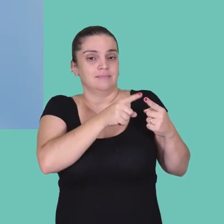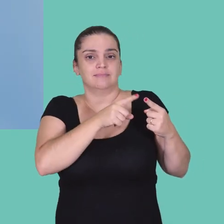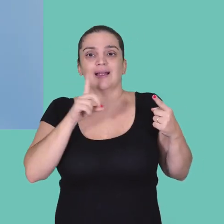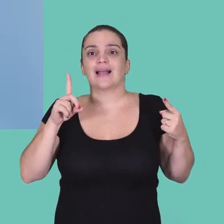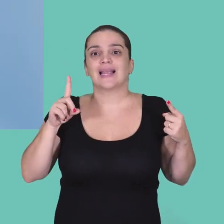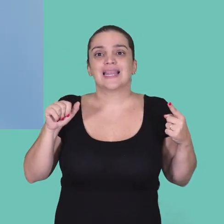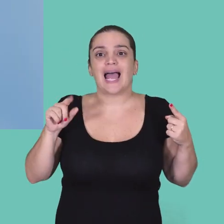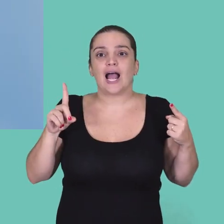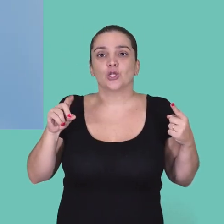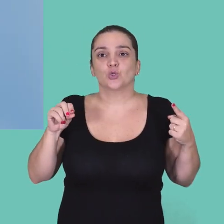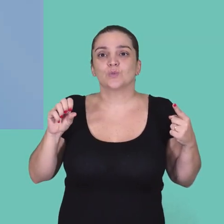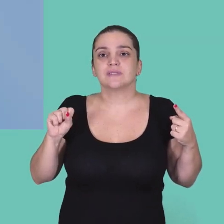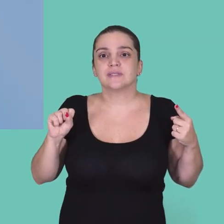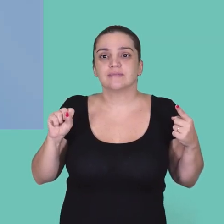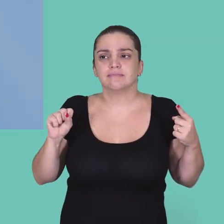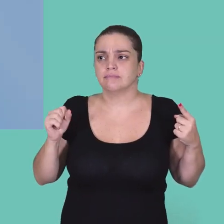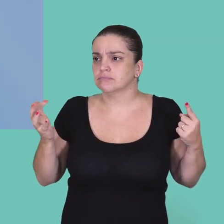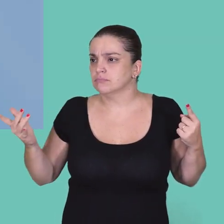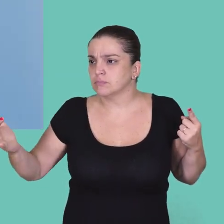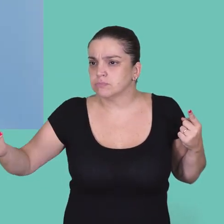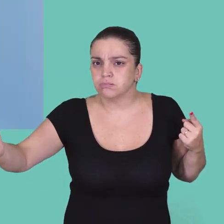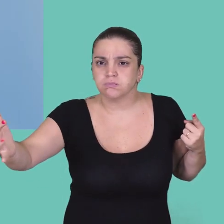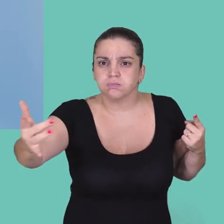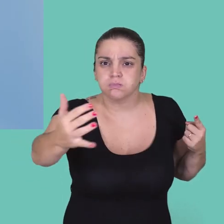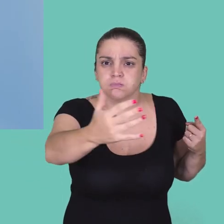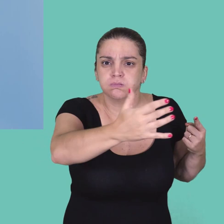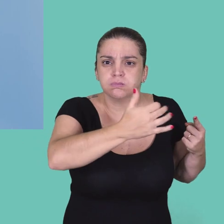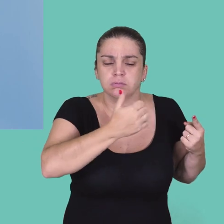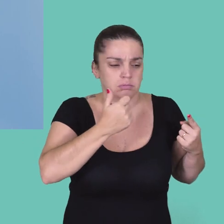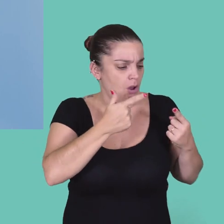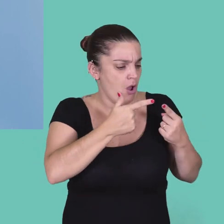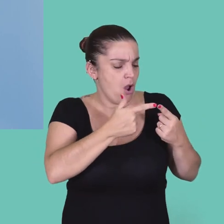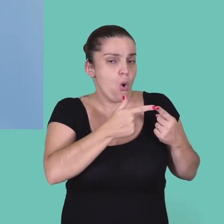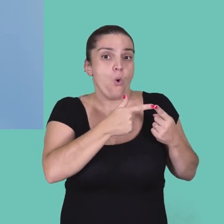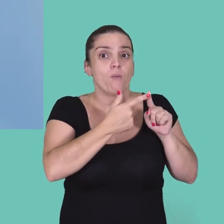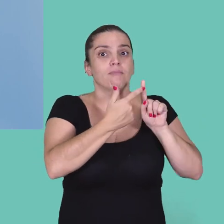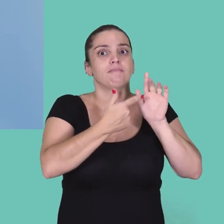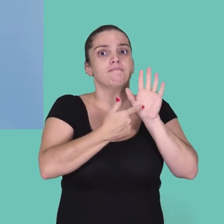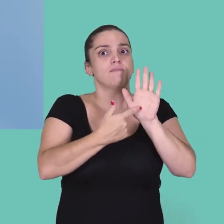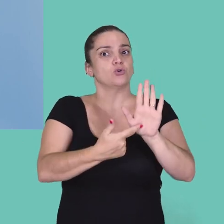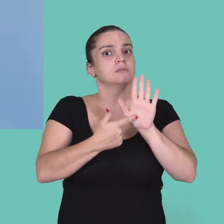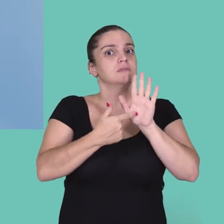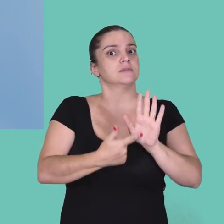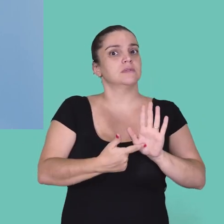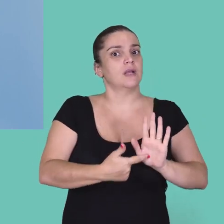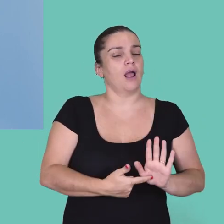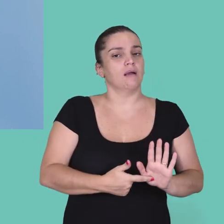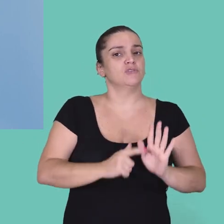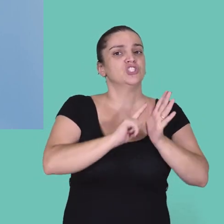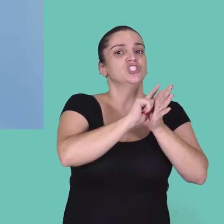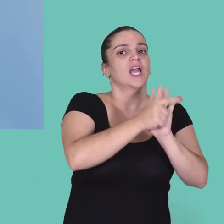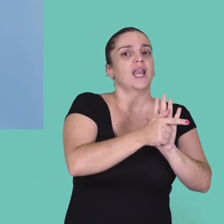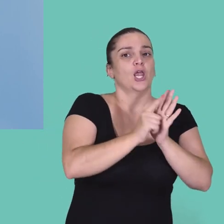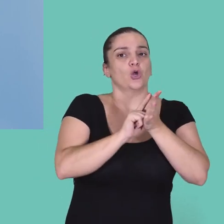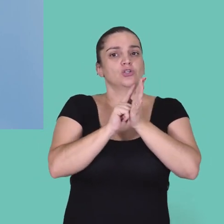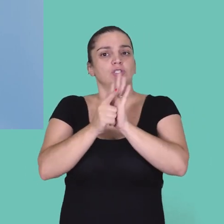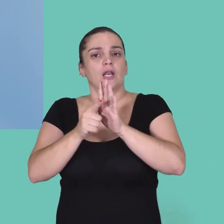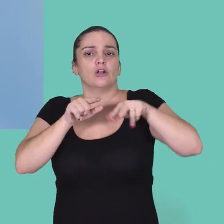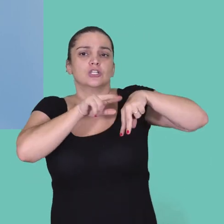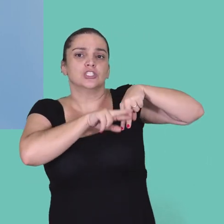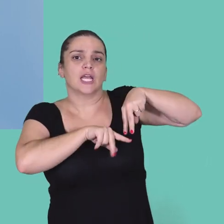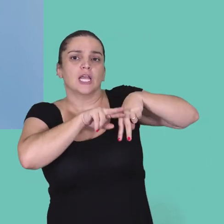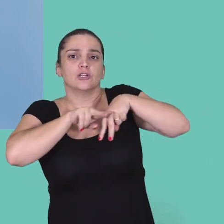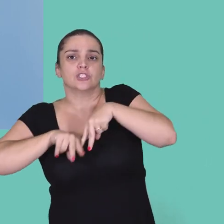consertar são os dados, D de dados. Então, os dados precisam, a gente precisa ter dados discriminados por gênero.